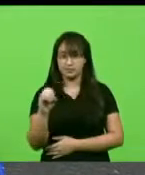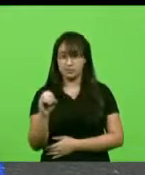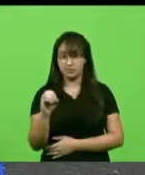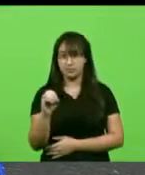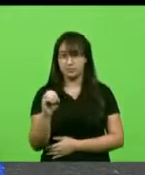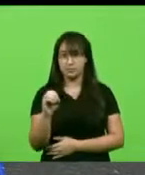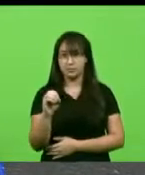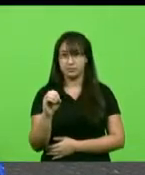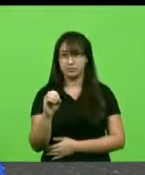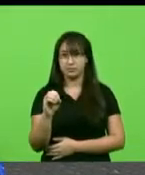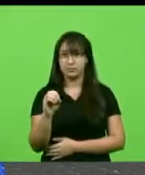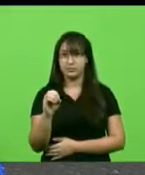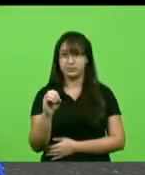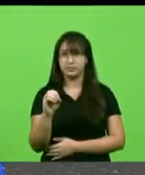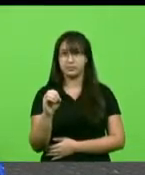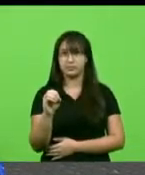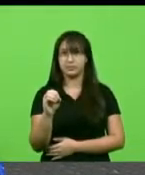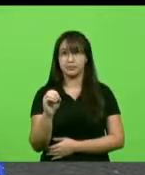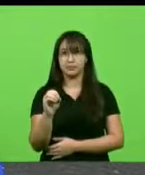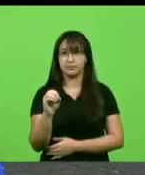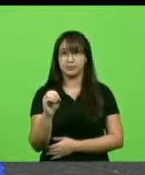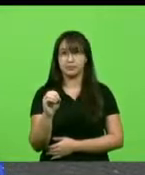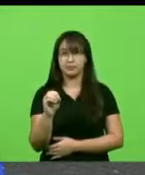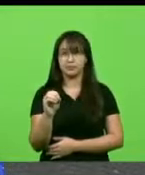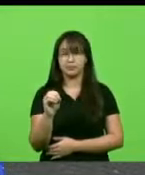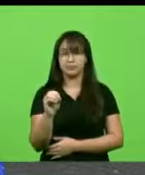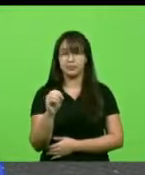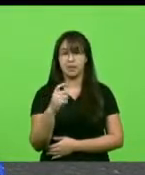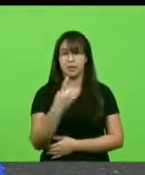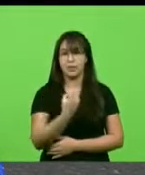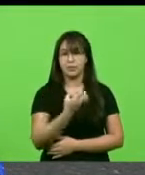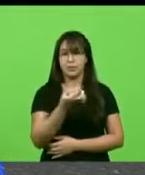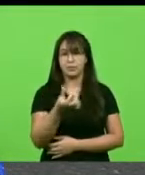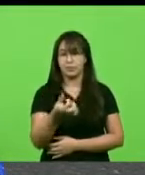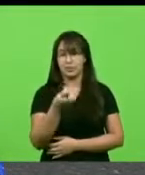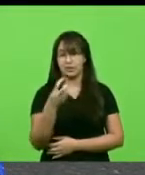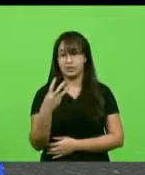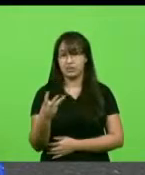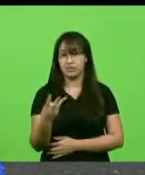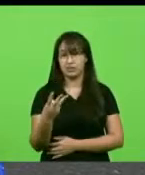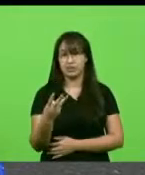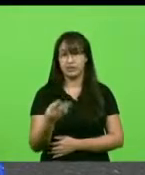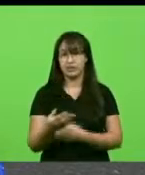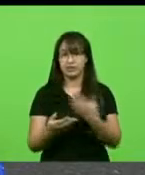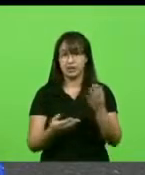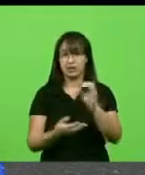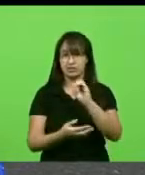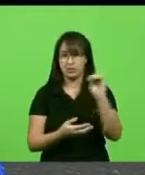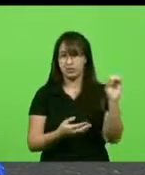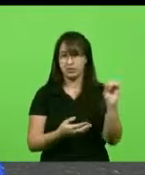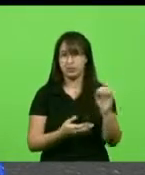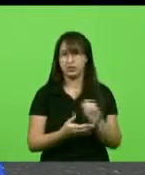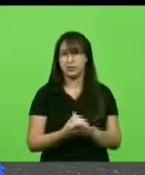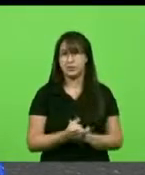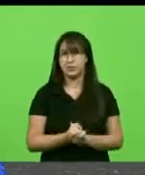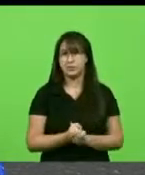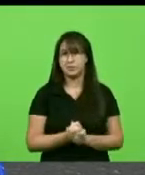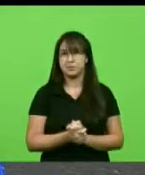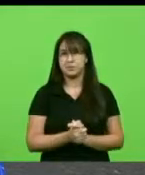e a 163 lá no extremo oeste, deputado Mauro, a sua